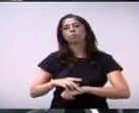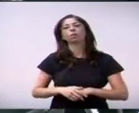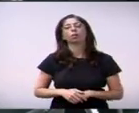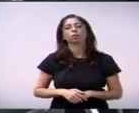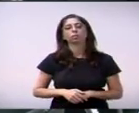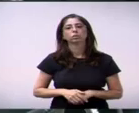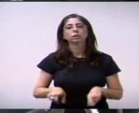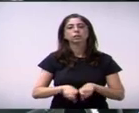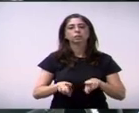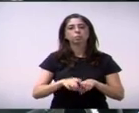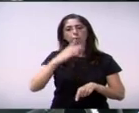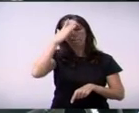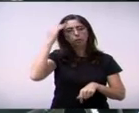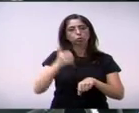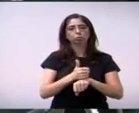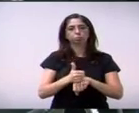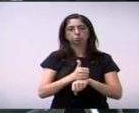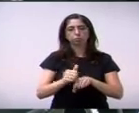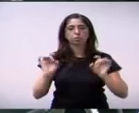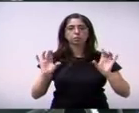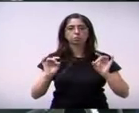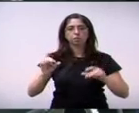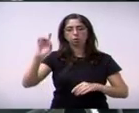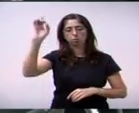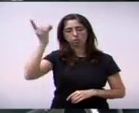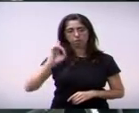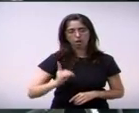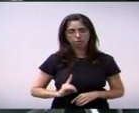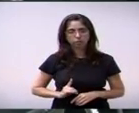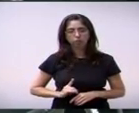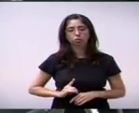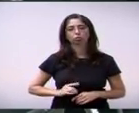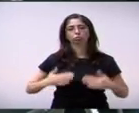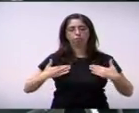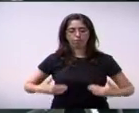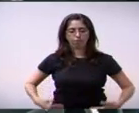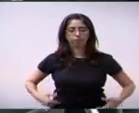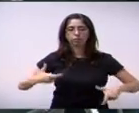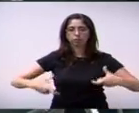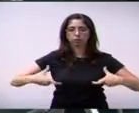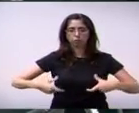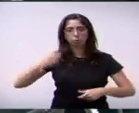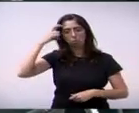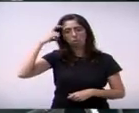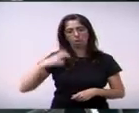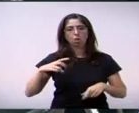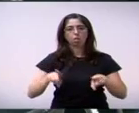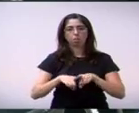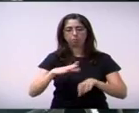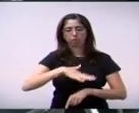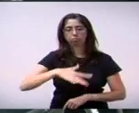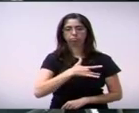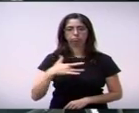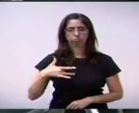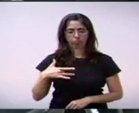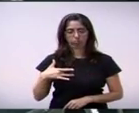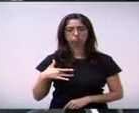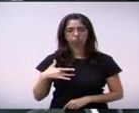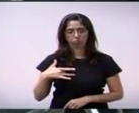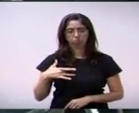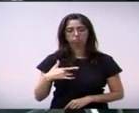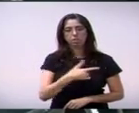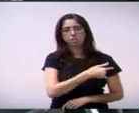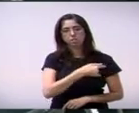reabilitadoras de deficientes físicos e mentais da área da saúde para 30 horas